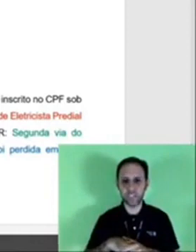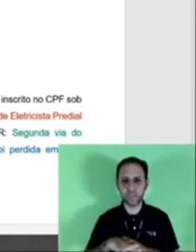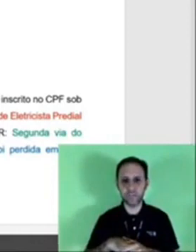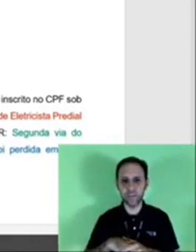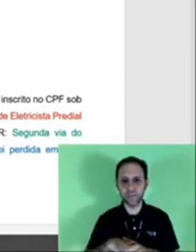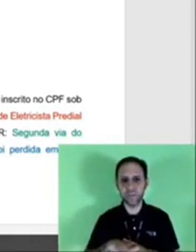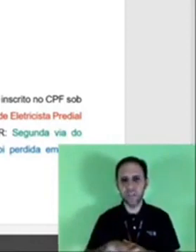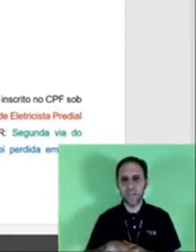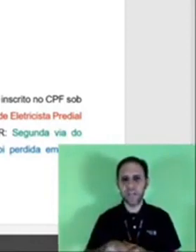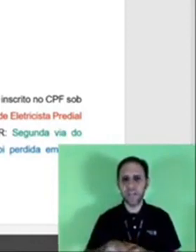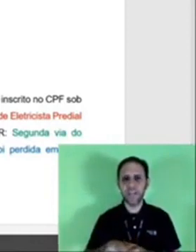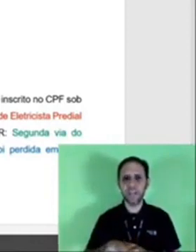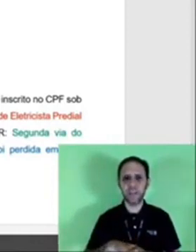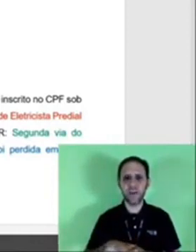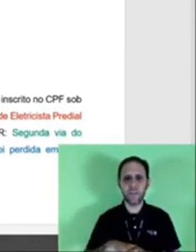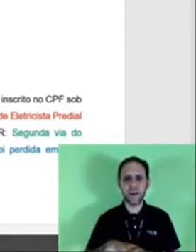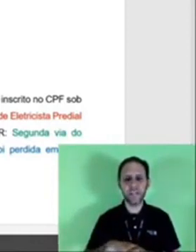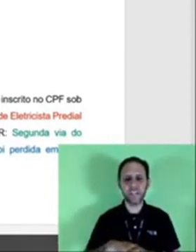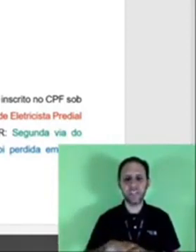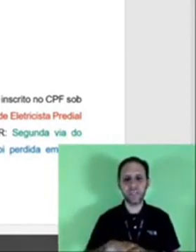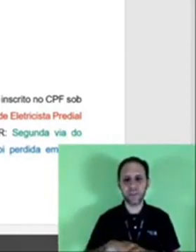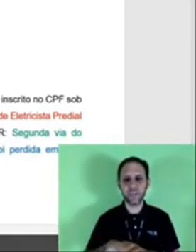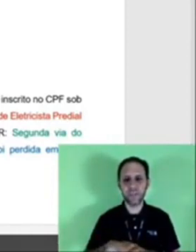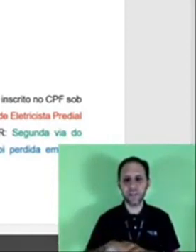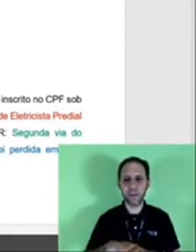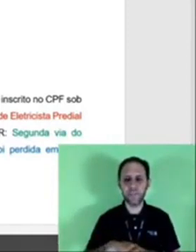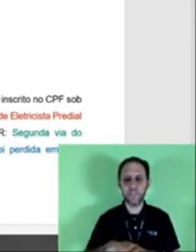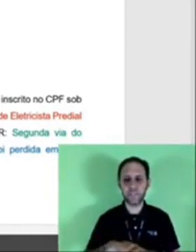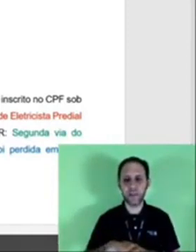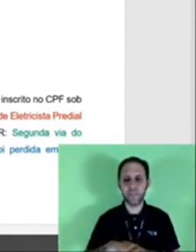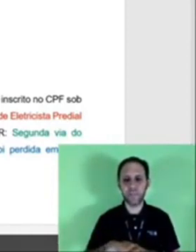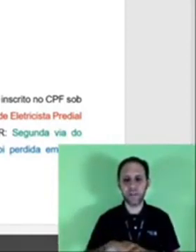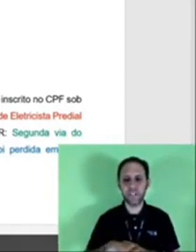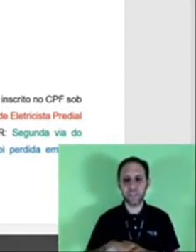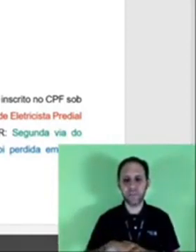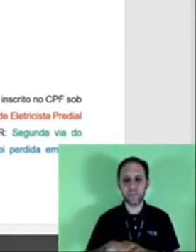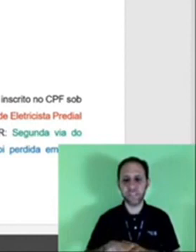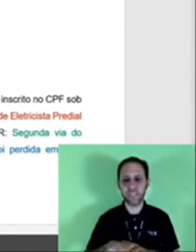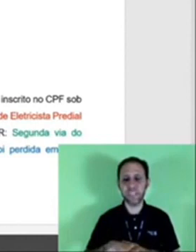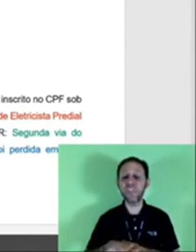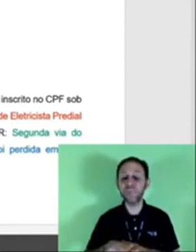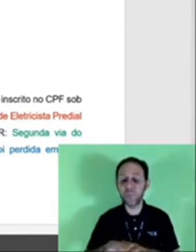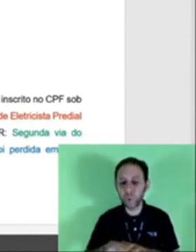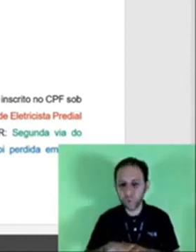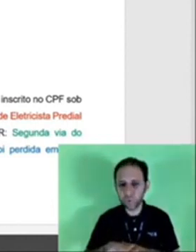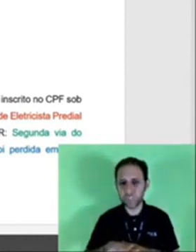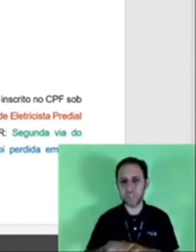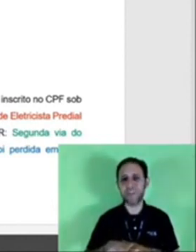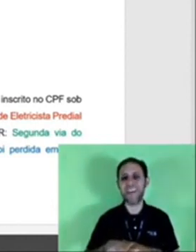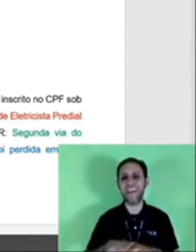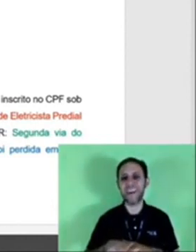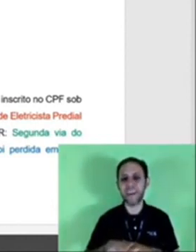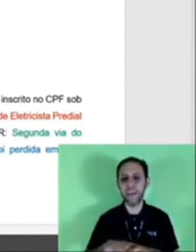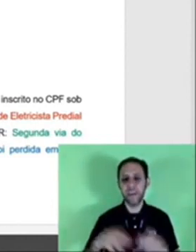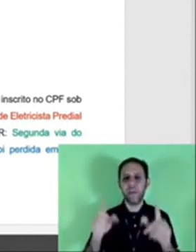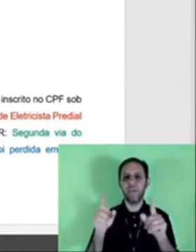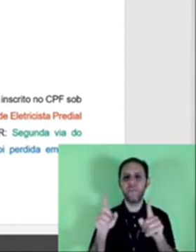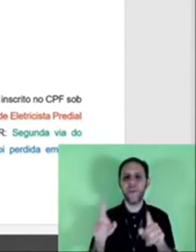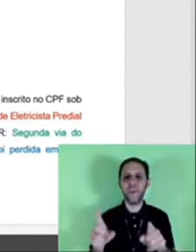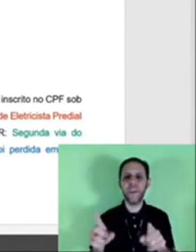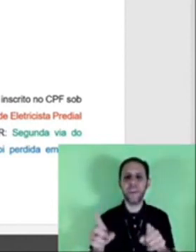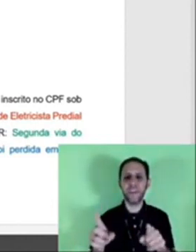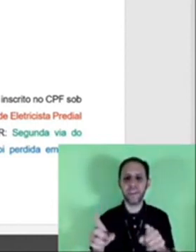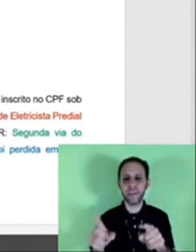o texto nós já vimos então a parte em vermelho é a parte que a pessoa está se expondo dizendo quem ela é